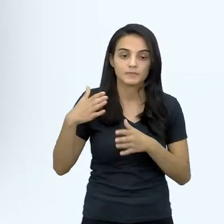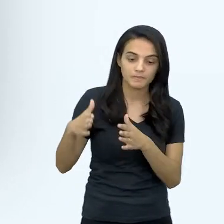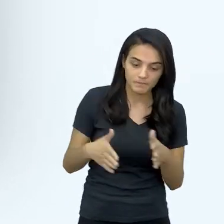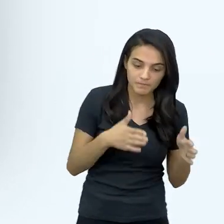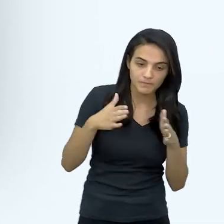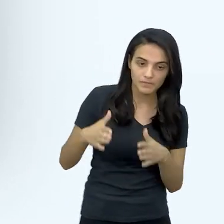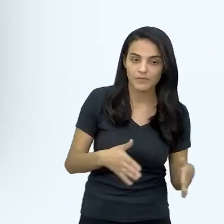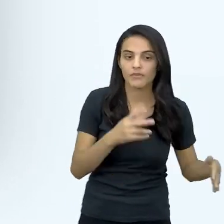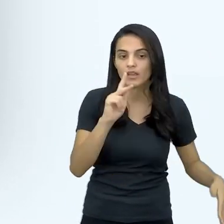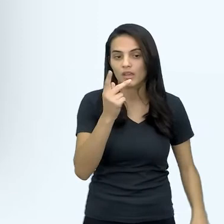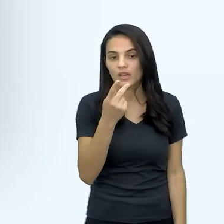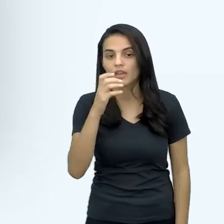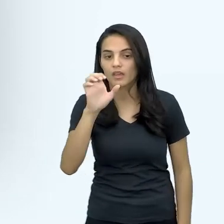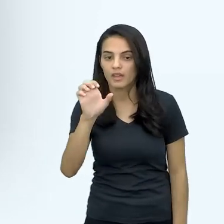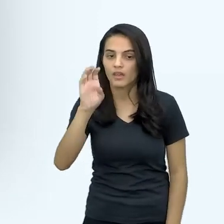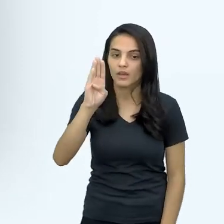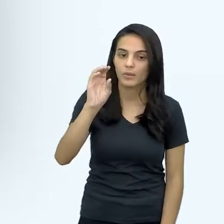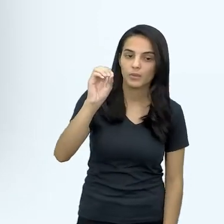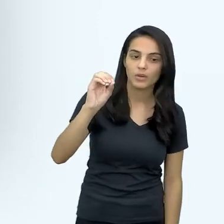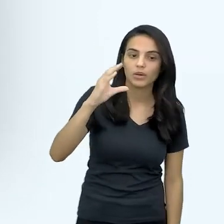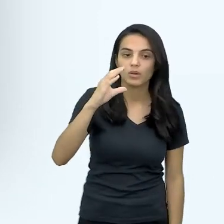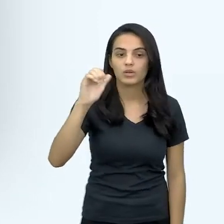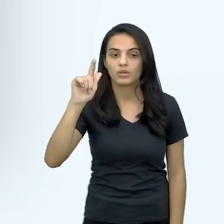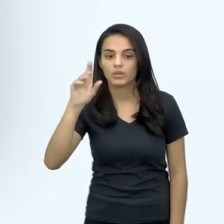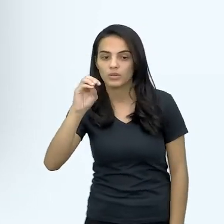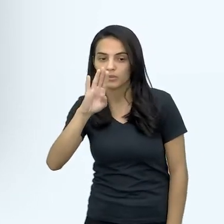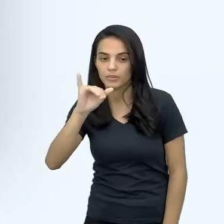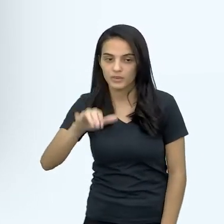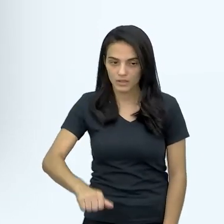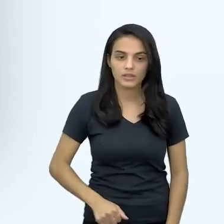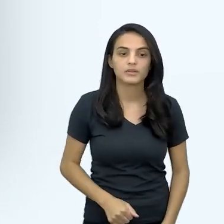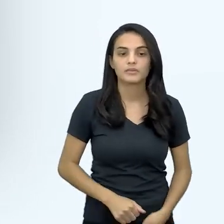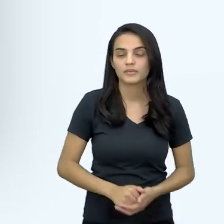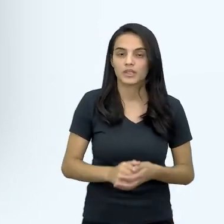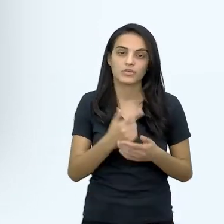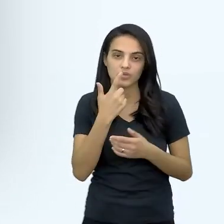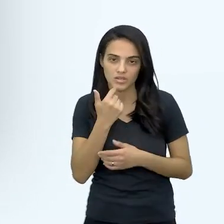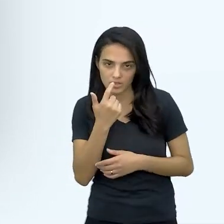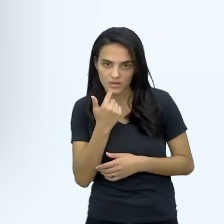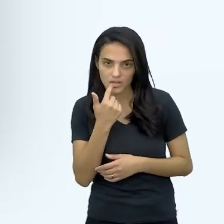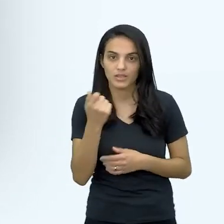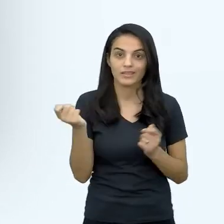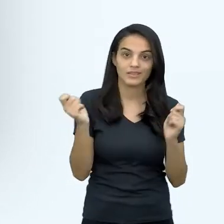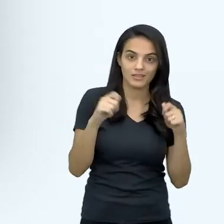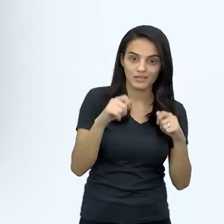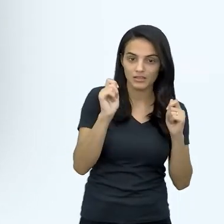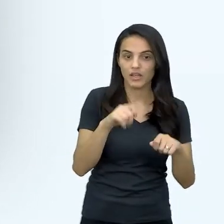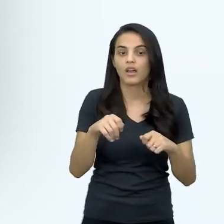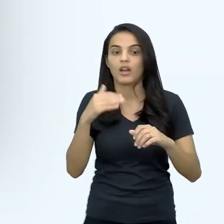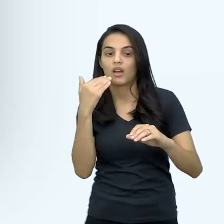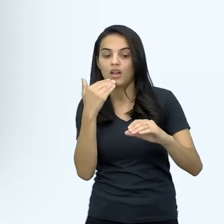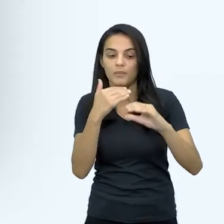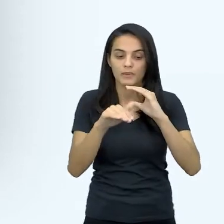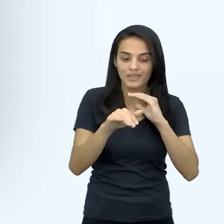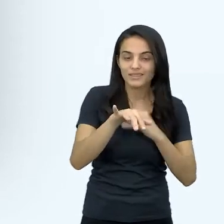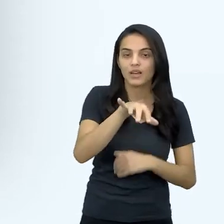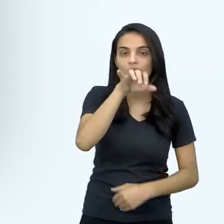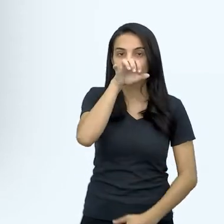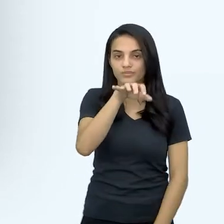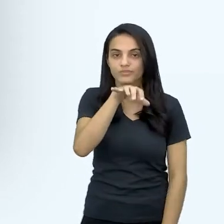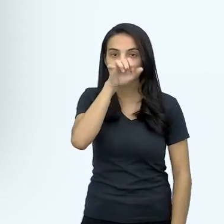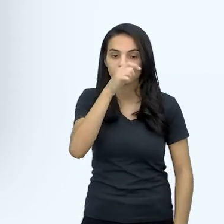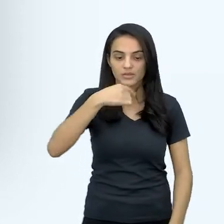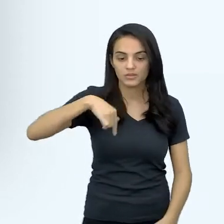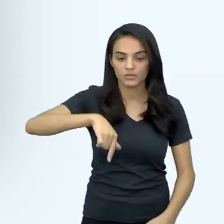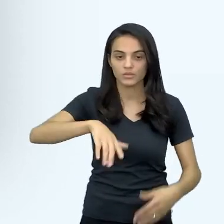de hemoglobina, né, que é a proteína dos glóbulos vermelhos, né, que transporta oxigênio, né, para todas as células do nosso corpo, né,